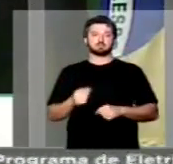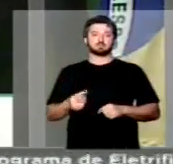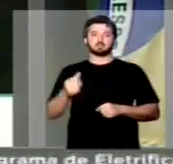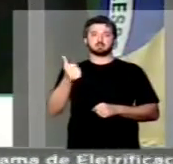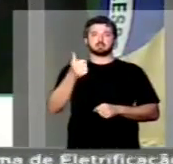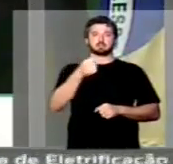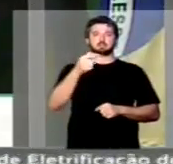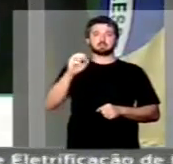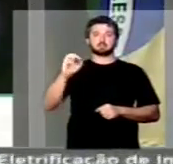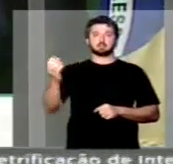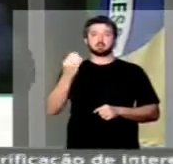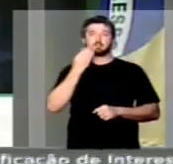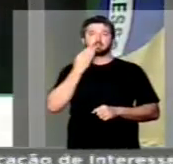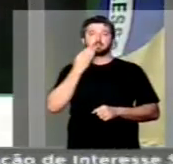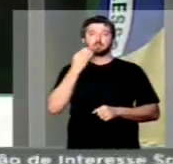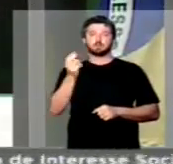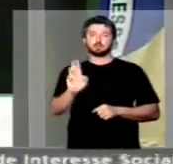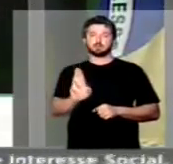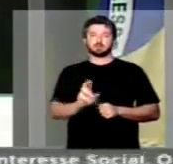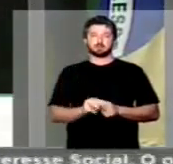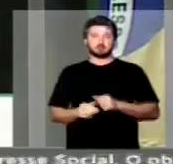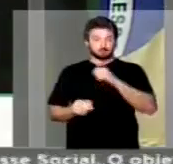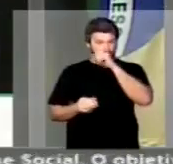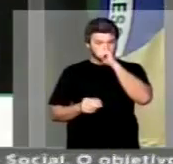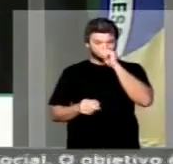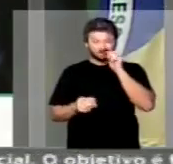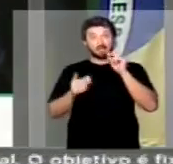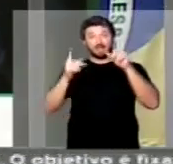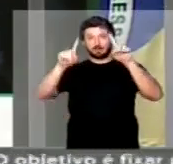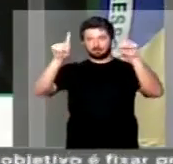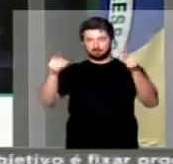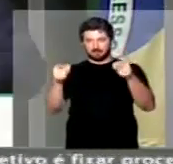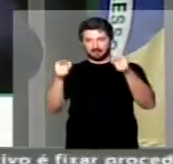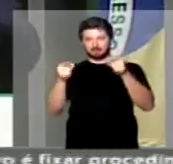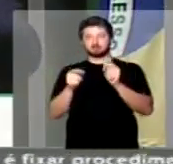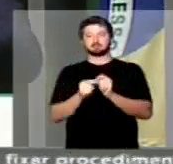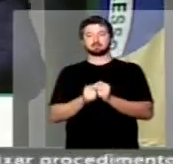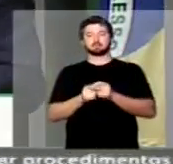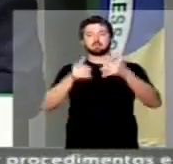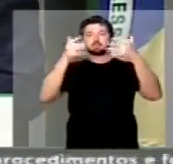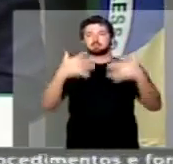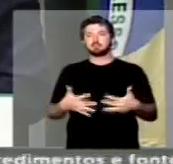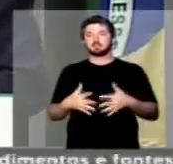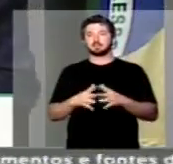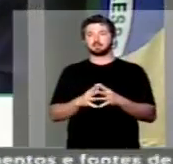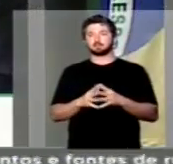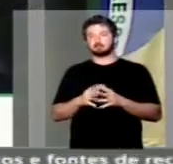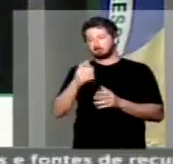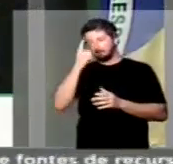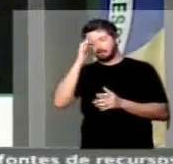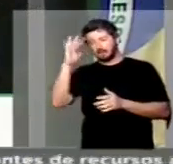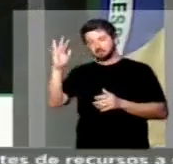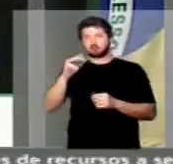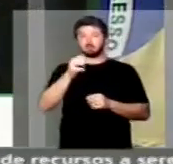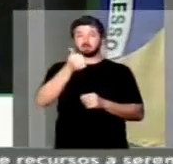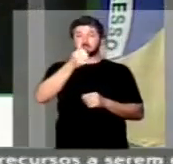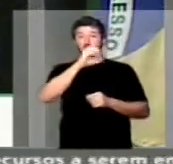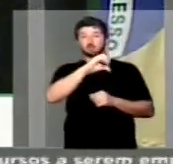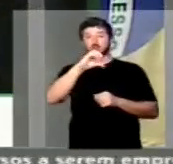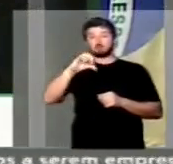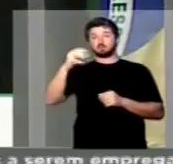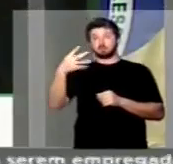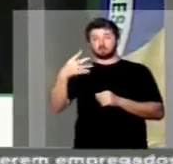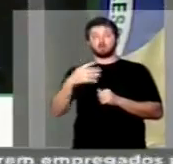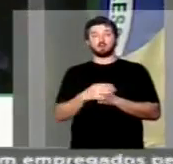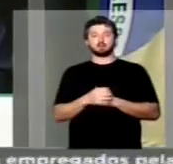R 170 bilhões. E aí cabe um parêntese. Imaginem, senhores, que desde 1994,